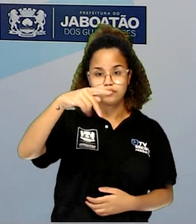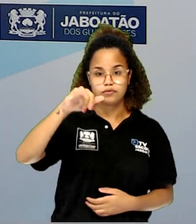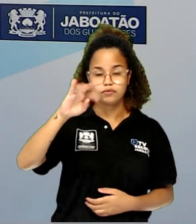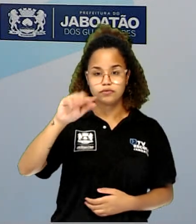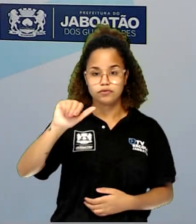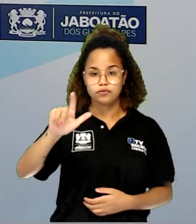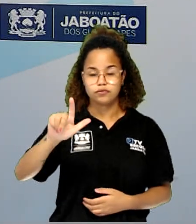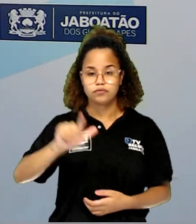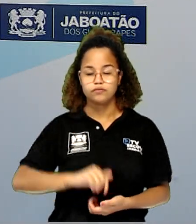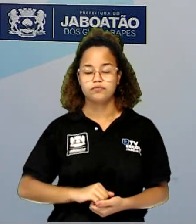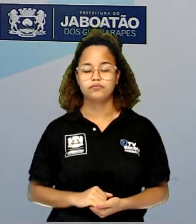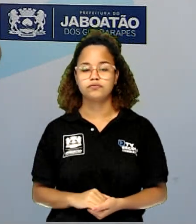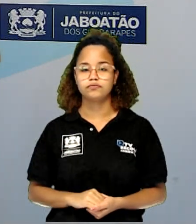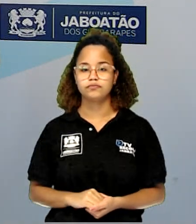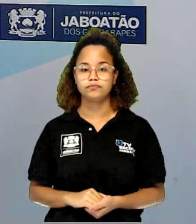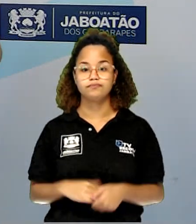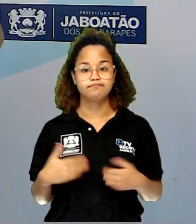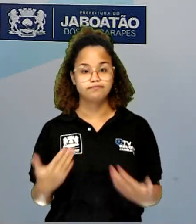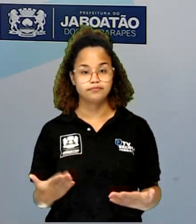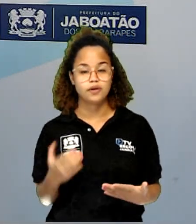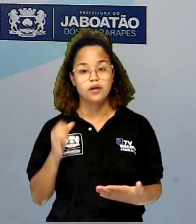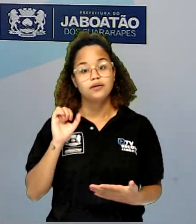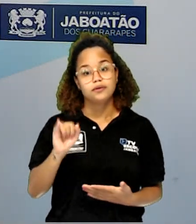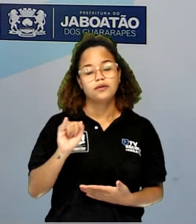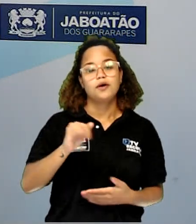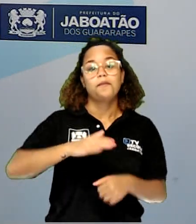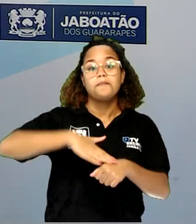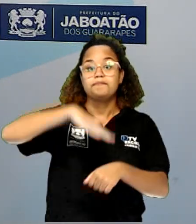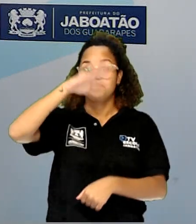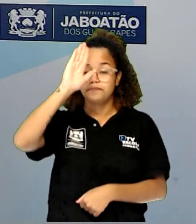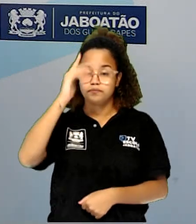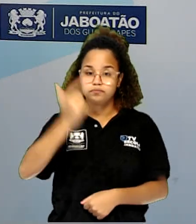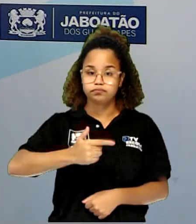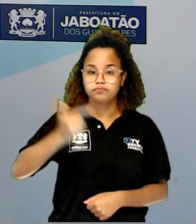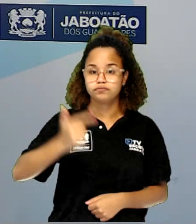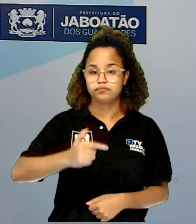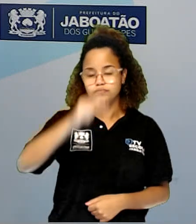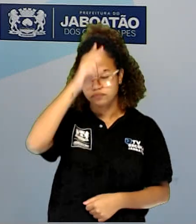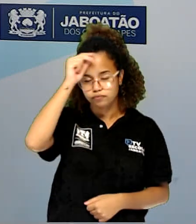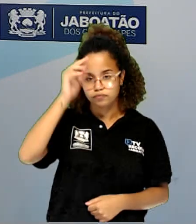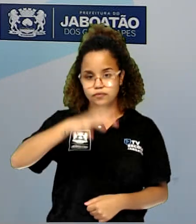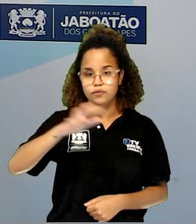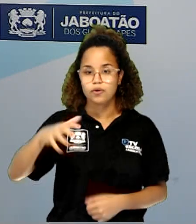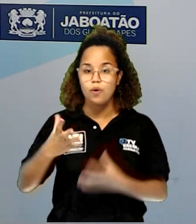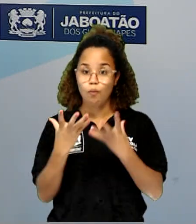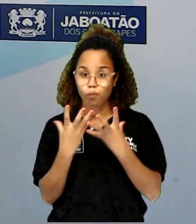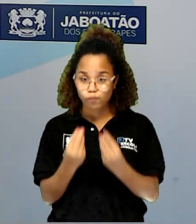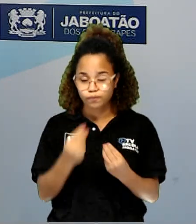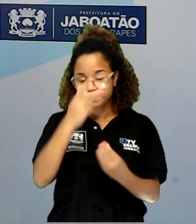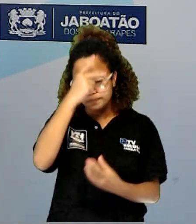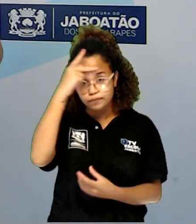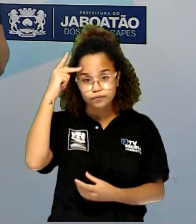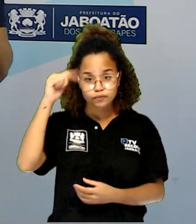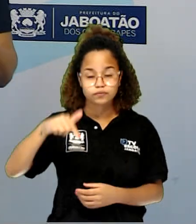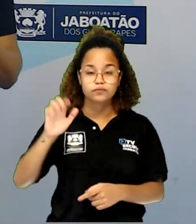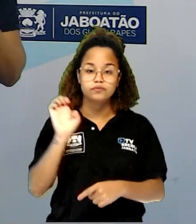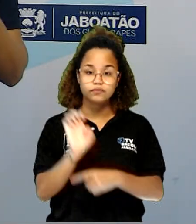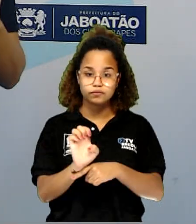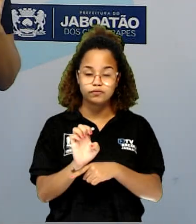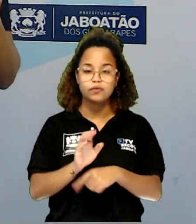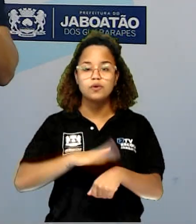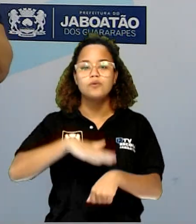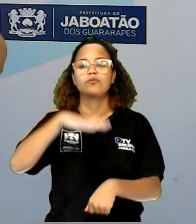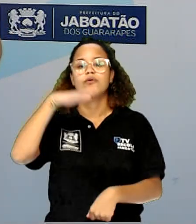Rio-São Paulo. Ou seja, além de ser o segundo município mais populoso do nosso estado, é o maior